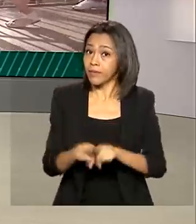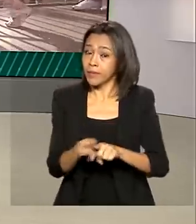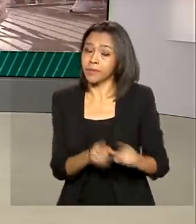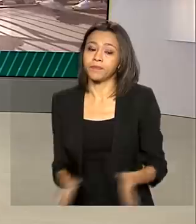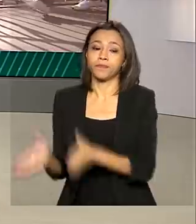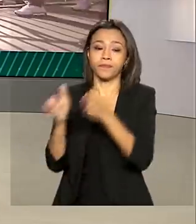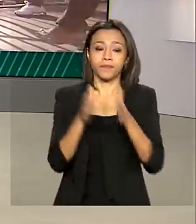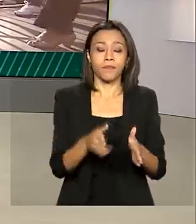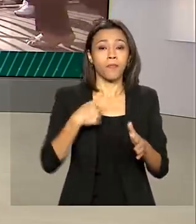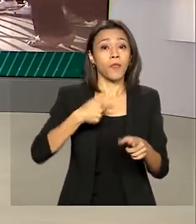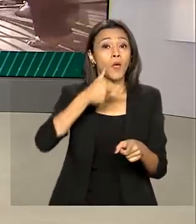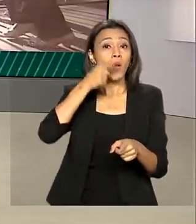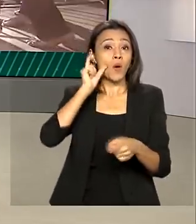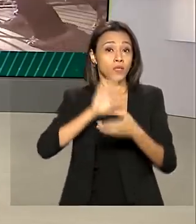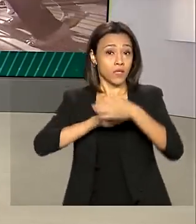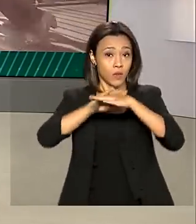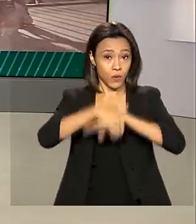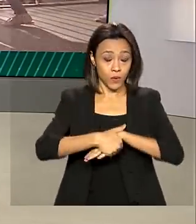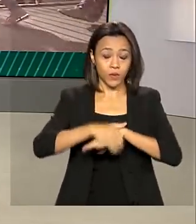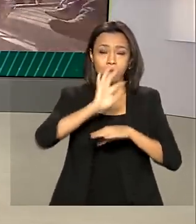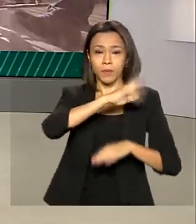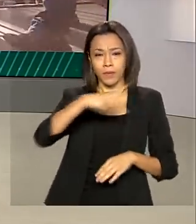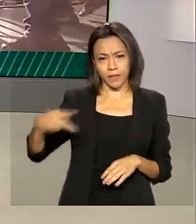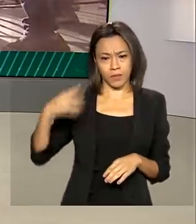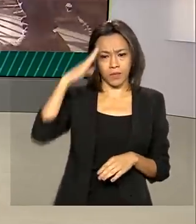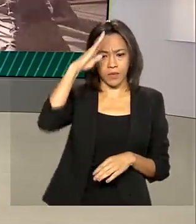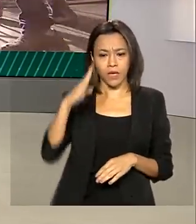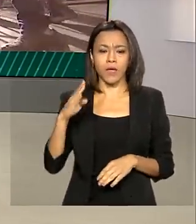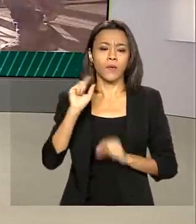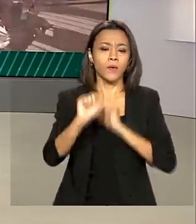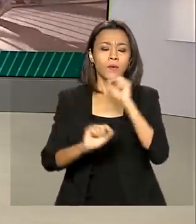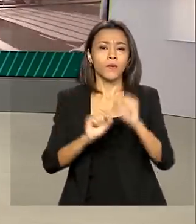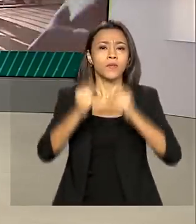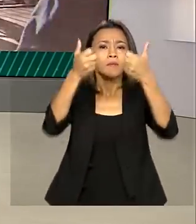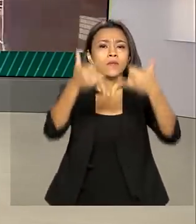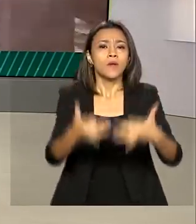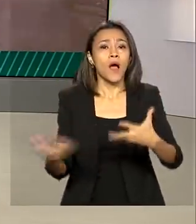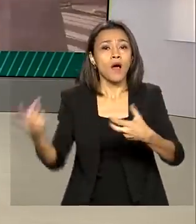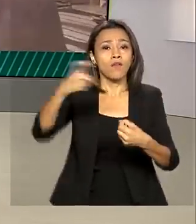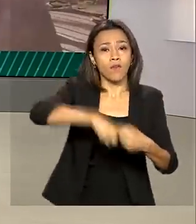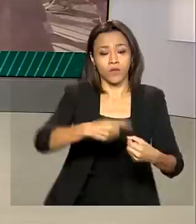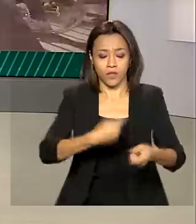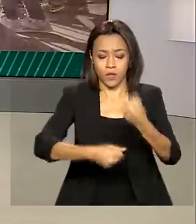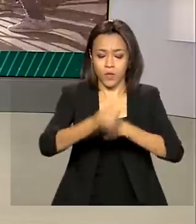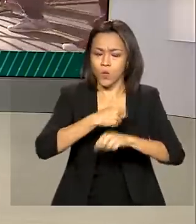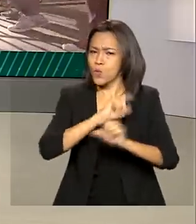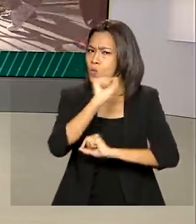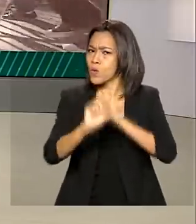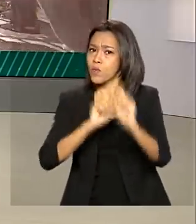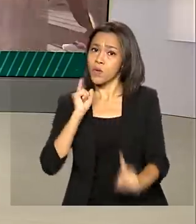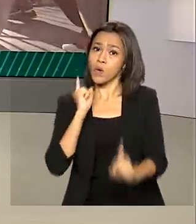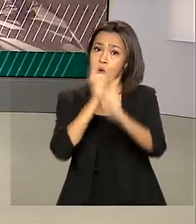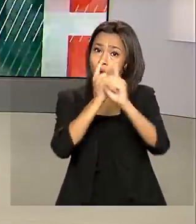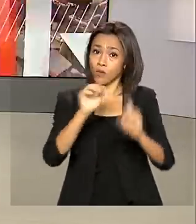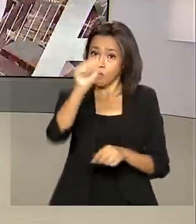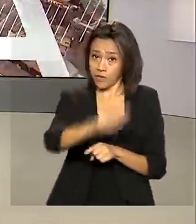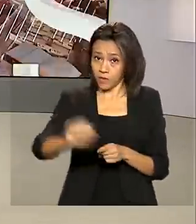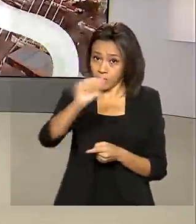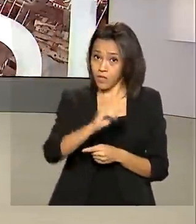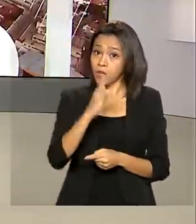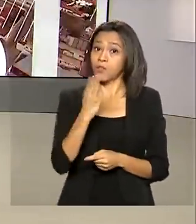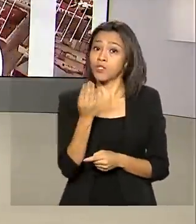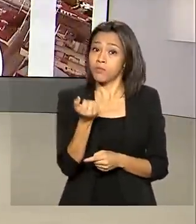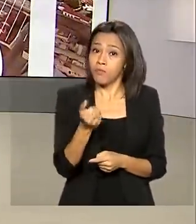E ontem à noite, o presidente Jair Bolsonaro falou sobre a retomada da economia em um encontro da Associação de Bares e Restaurantes aqui em